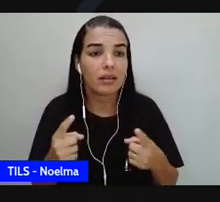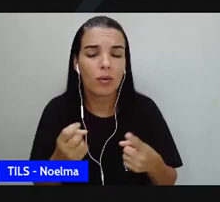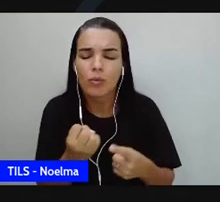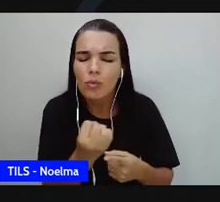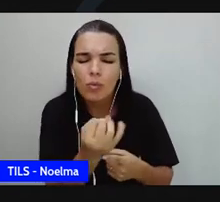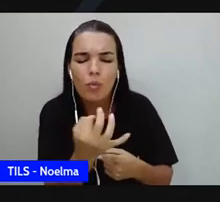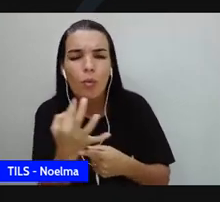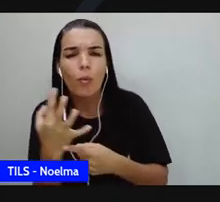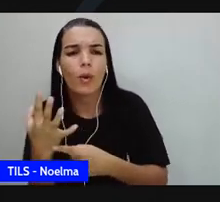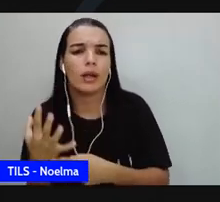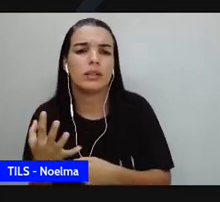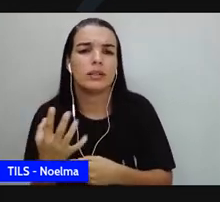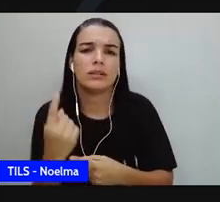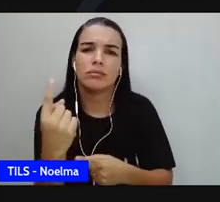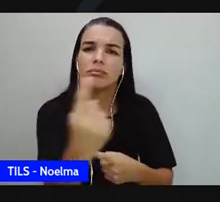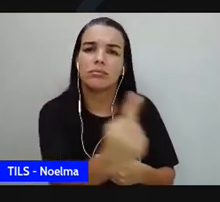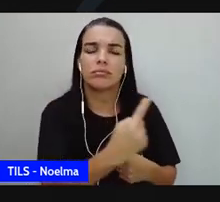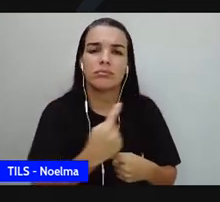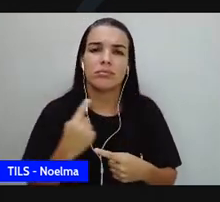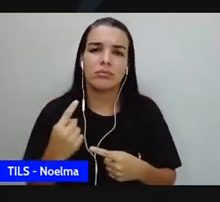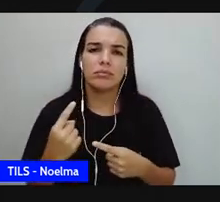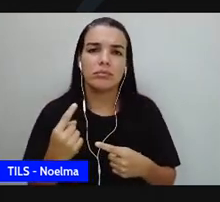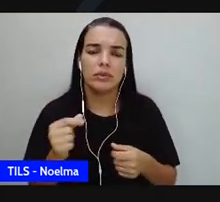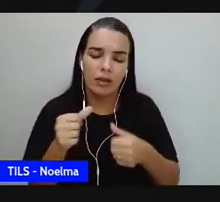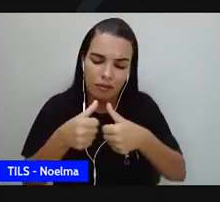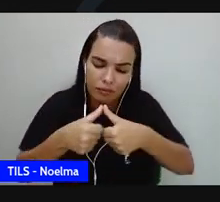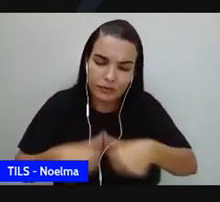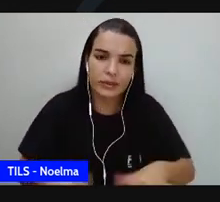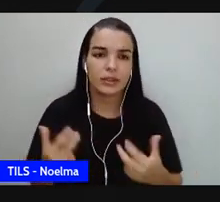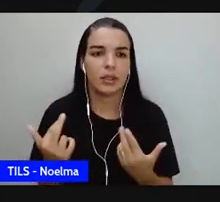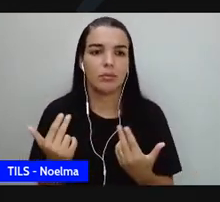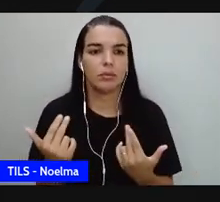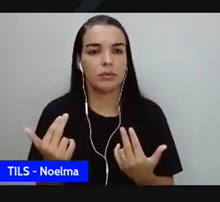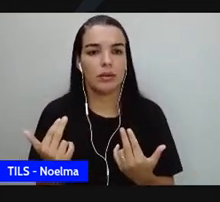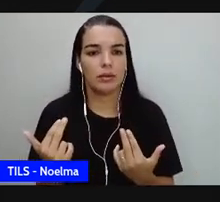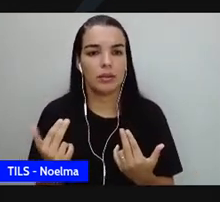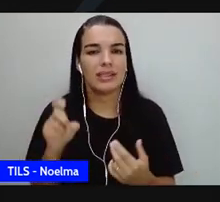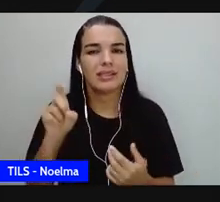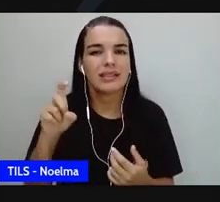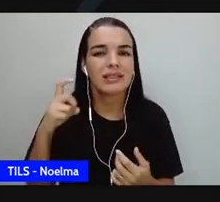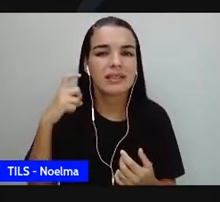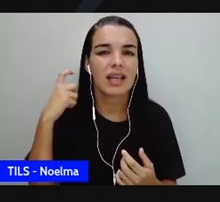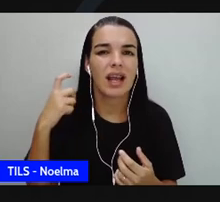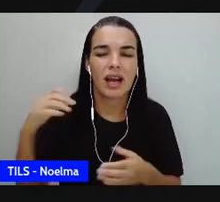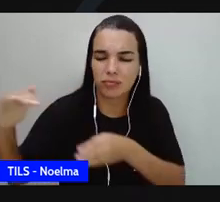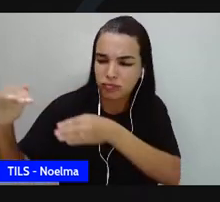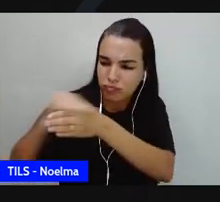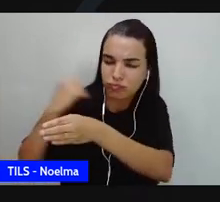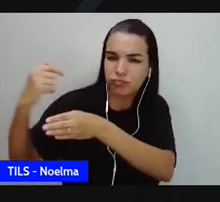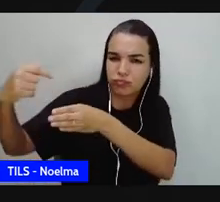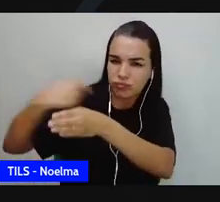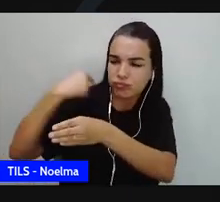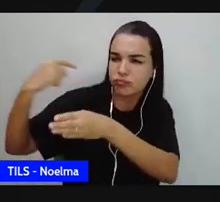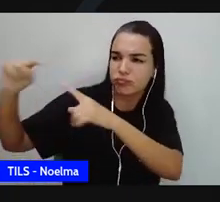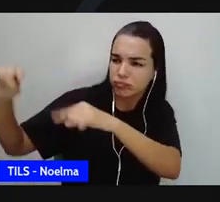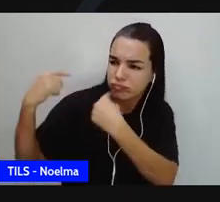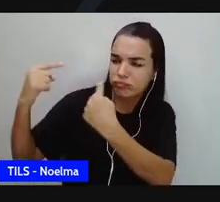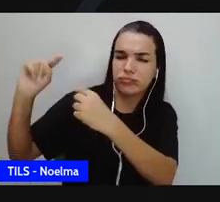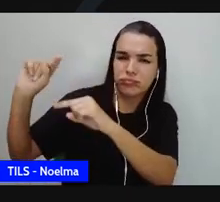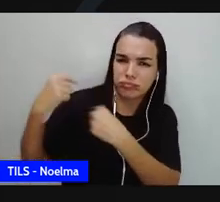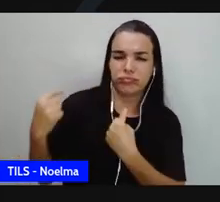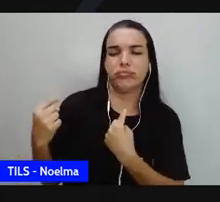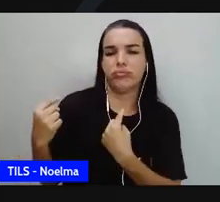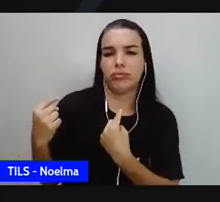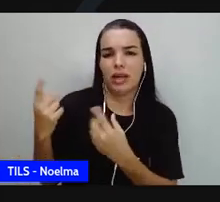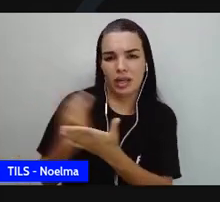nós, quantas de nós não passamos por isso? Ser acusado de coisas que não fizemos, que não dissemos e que